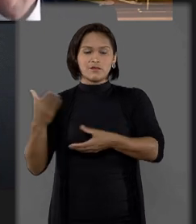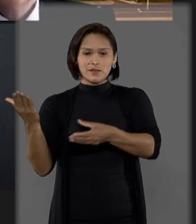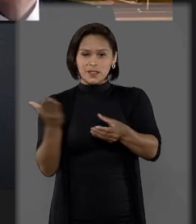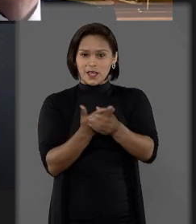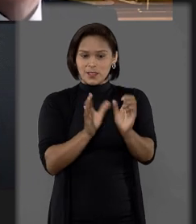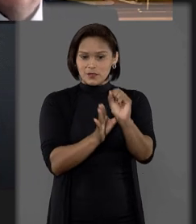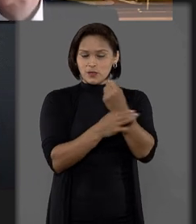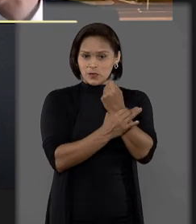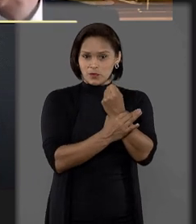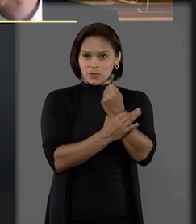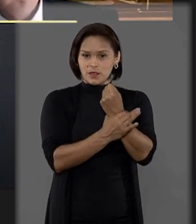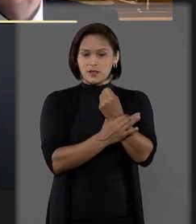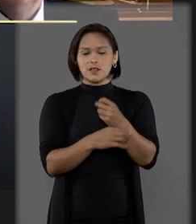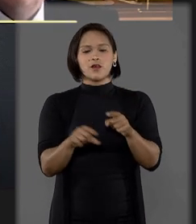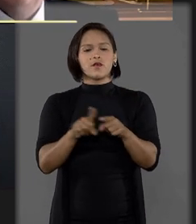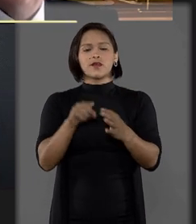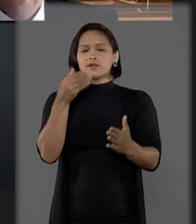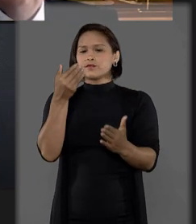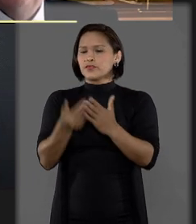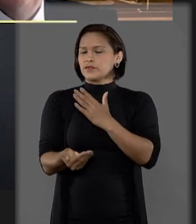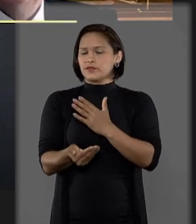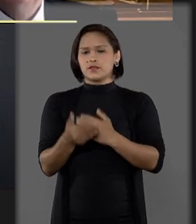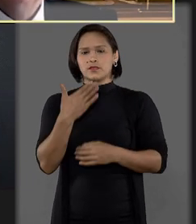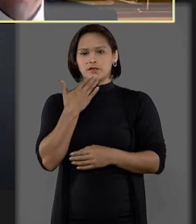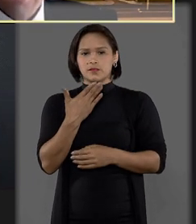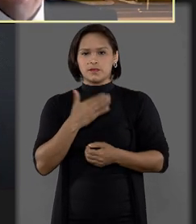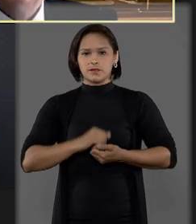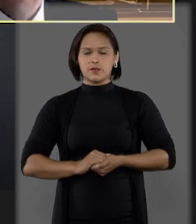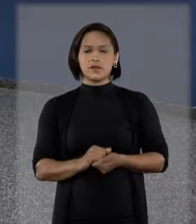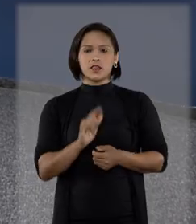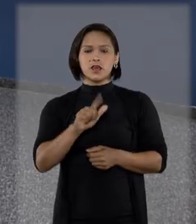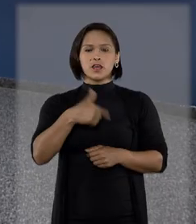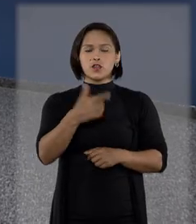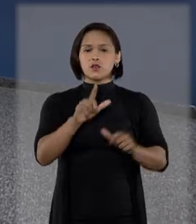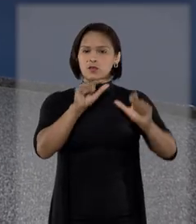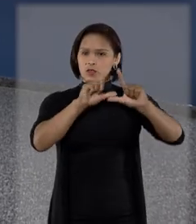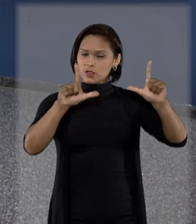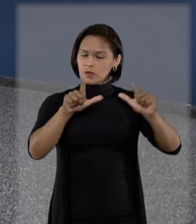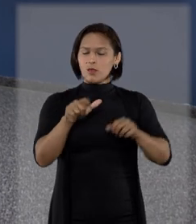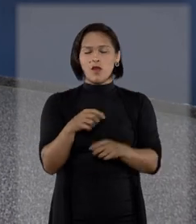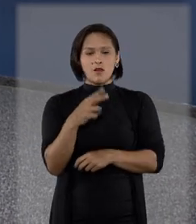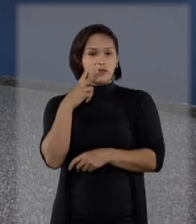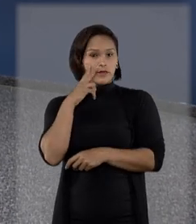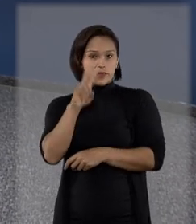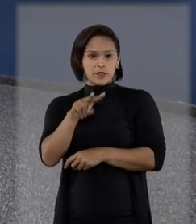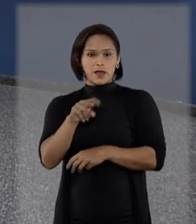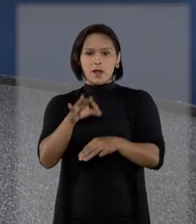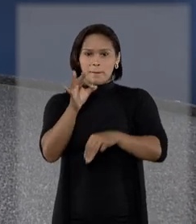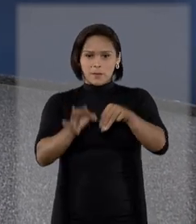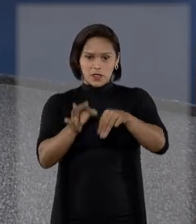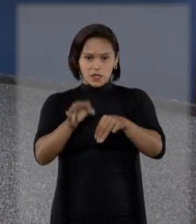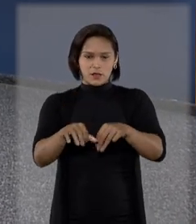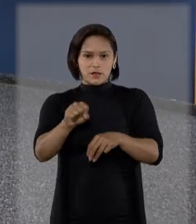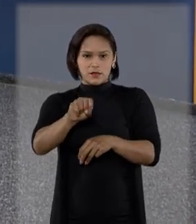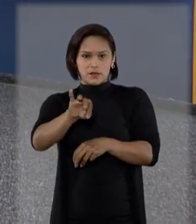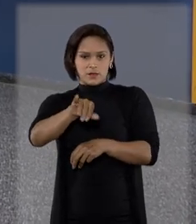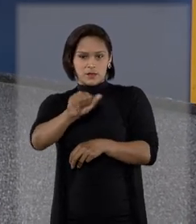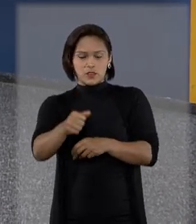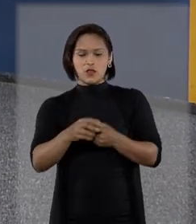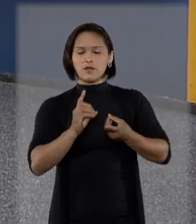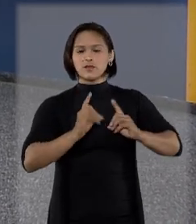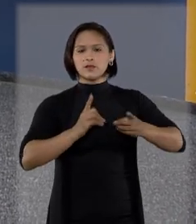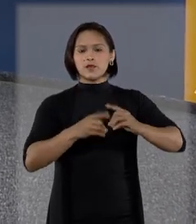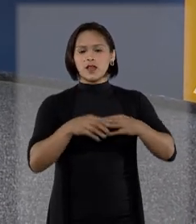âmbito da ação de busca e apreensão e negou o pedido do espólio. E no próximo bloco, você vai ver ministros do